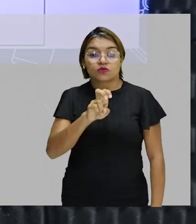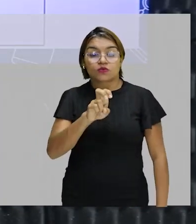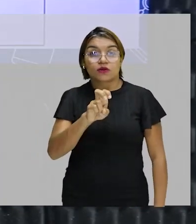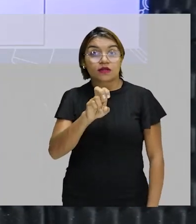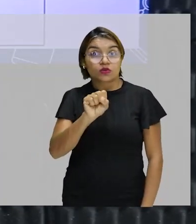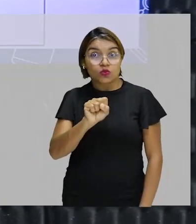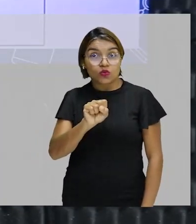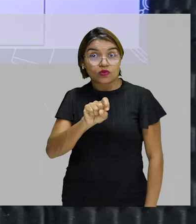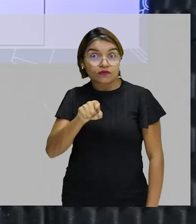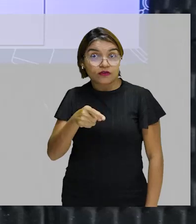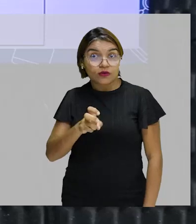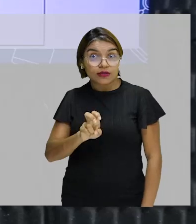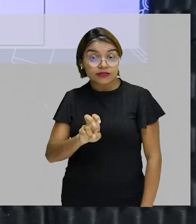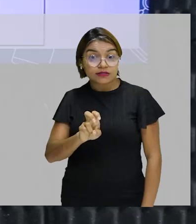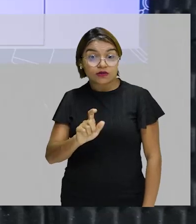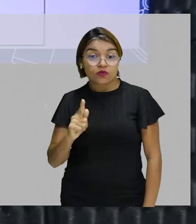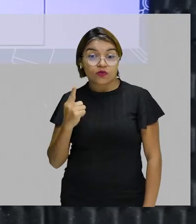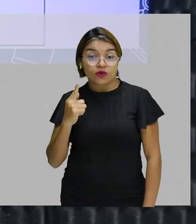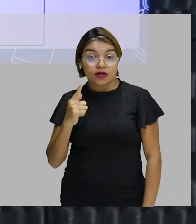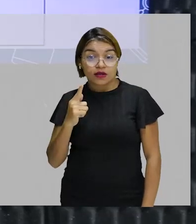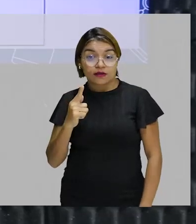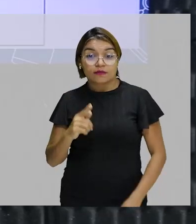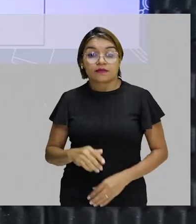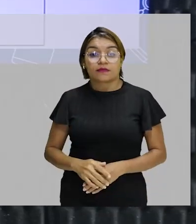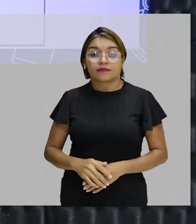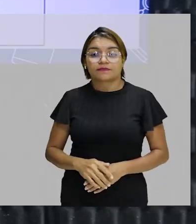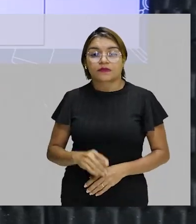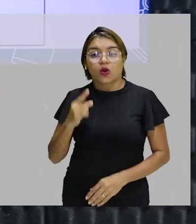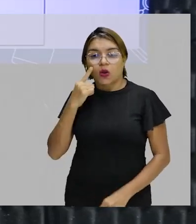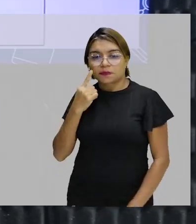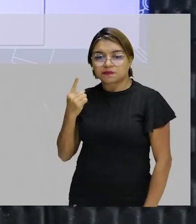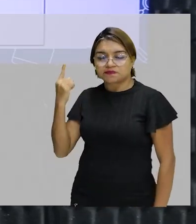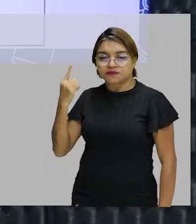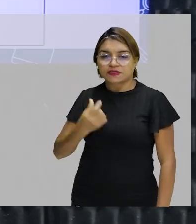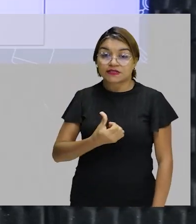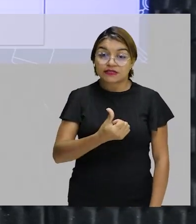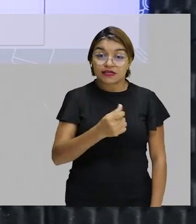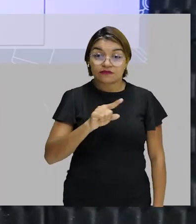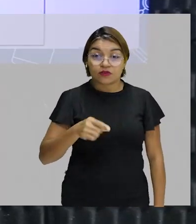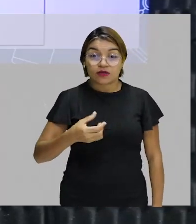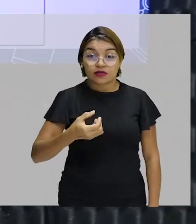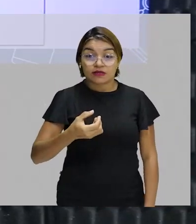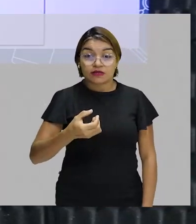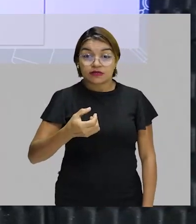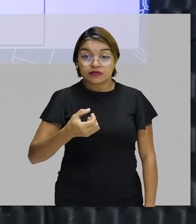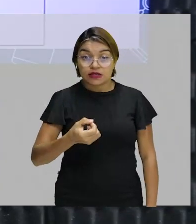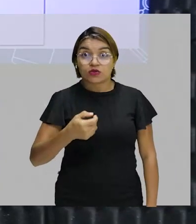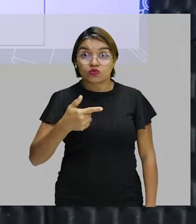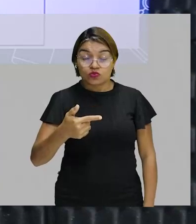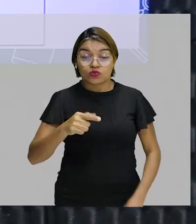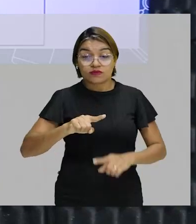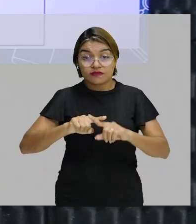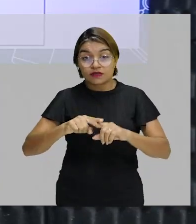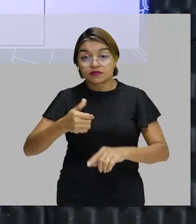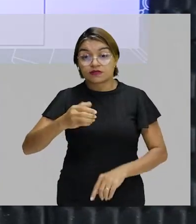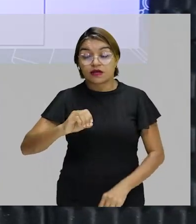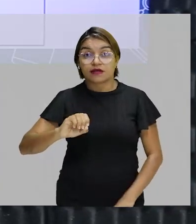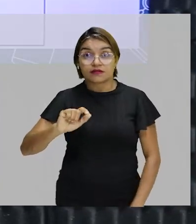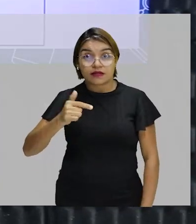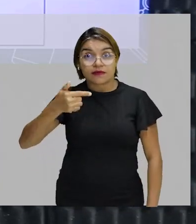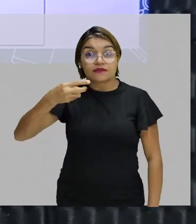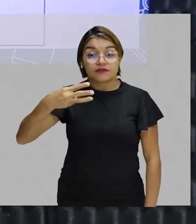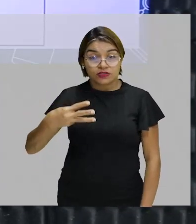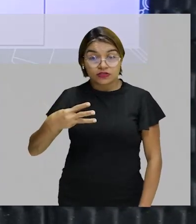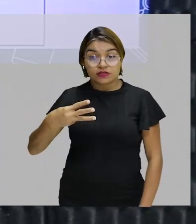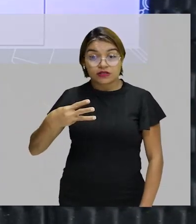gramas, 6,02 vezes 10 elevado a 23 massa fórmulas do cloreto de sódio,